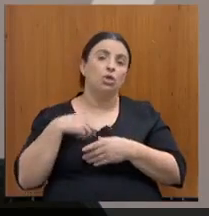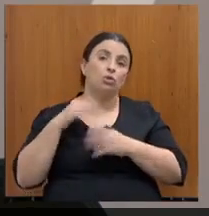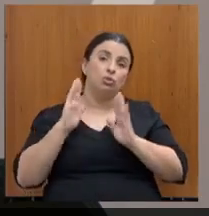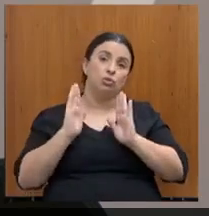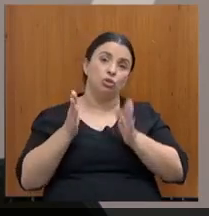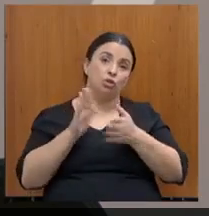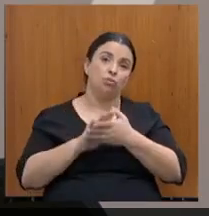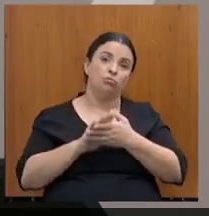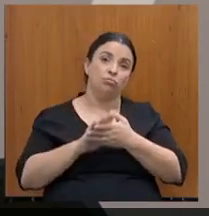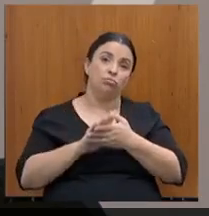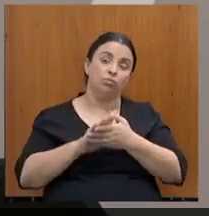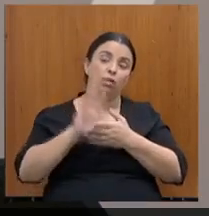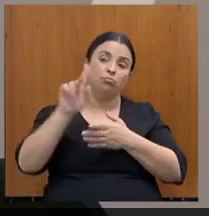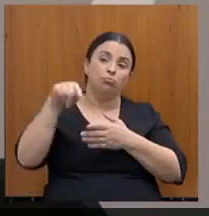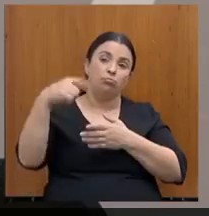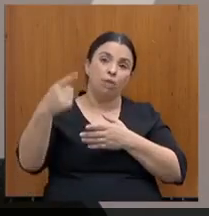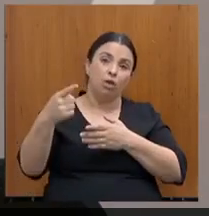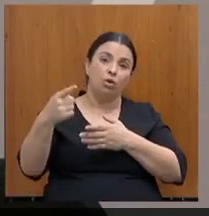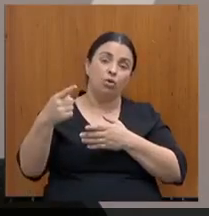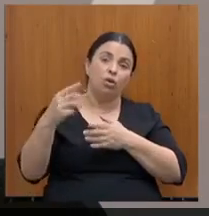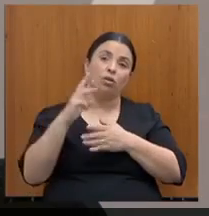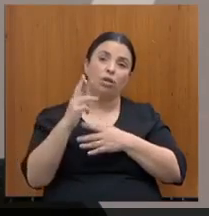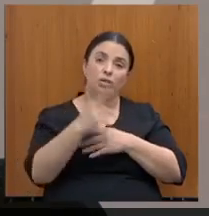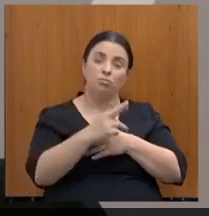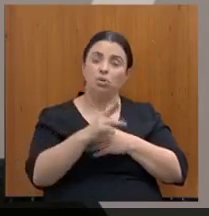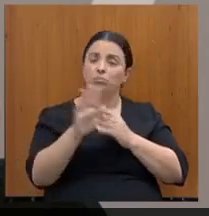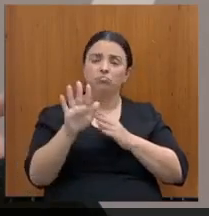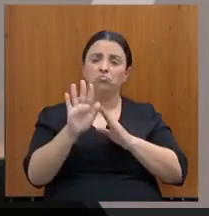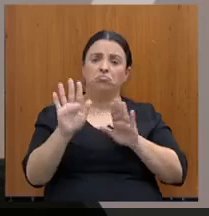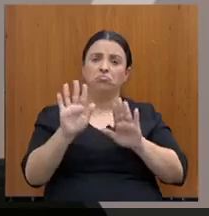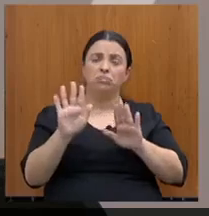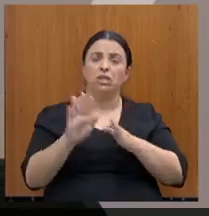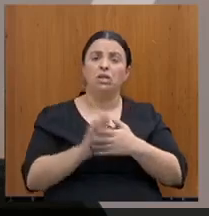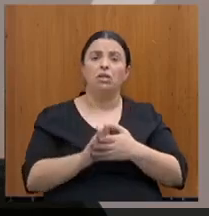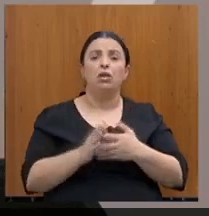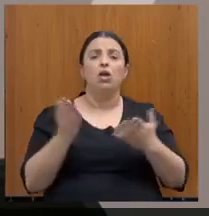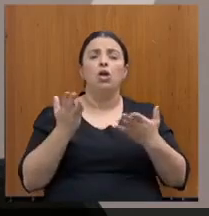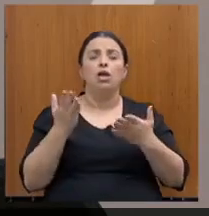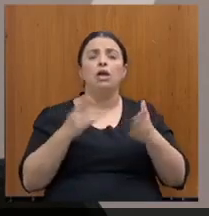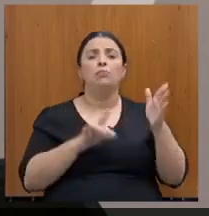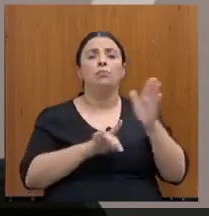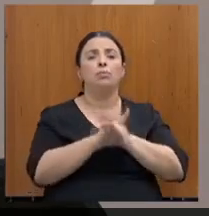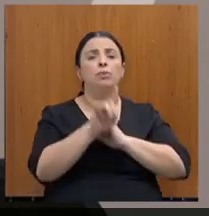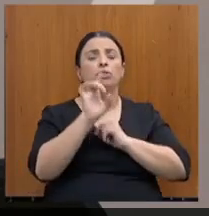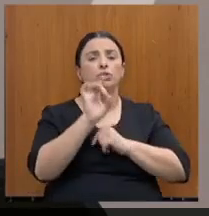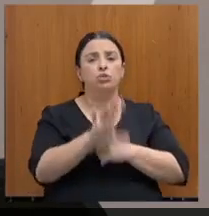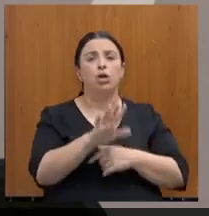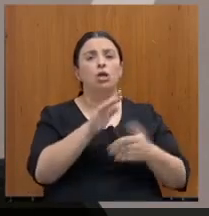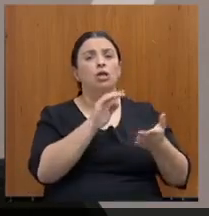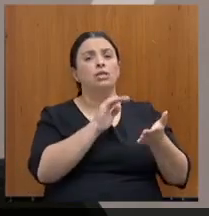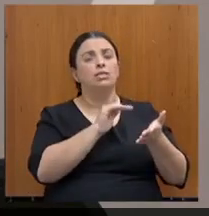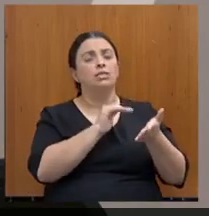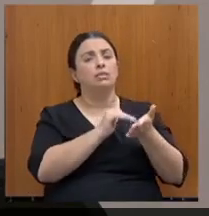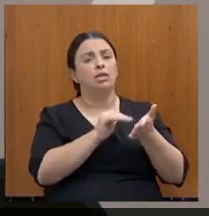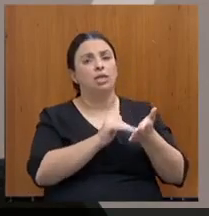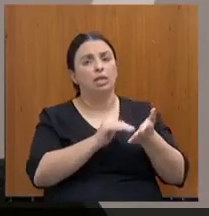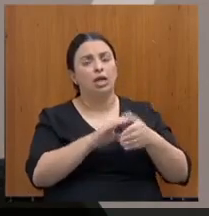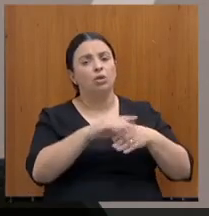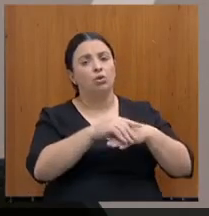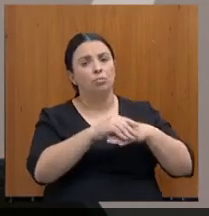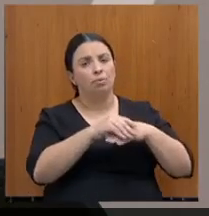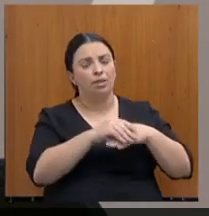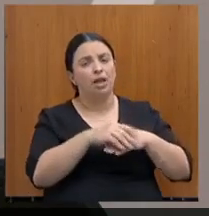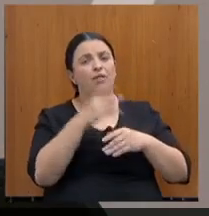réplica, eu quero aqui nessa primeira hora cumprimentar o secretário e toda a sua equipe e deixar o meu